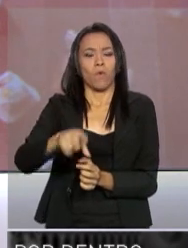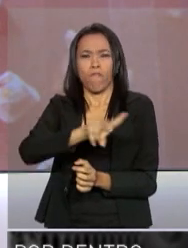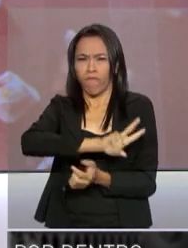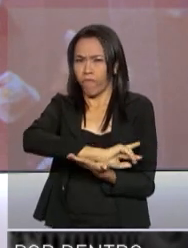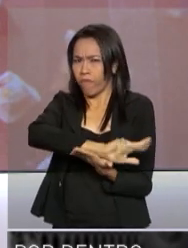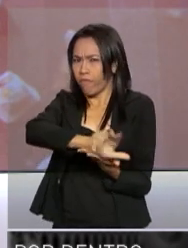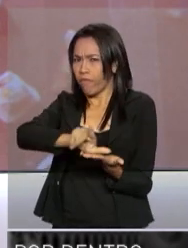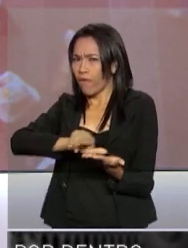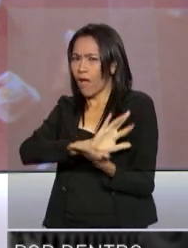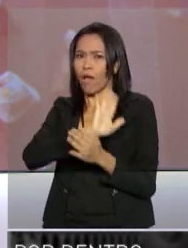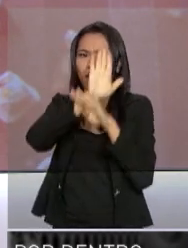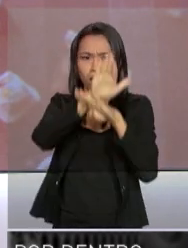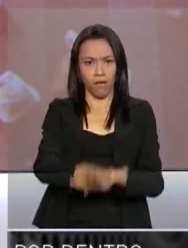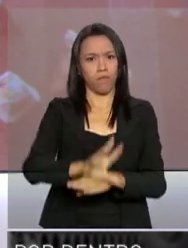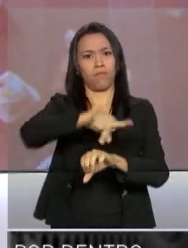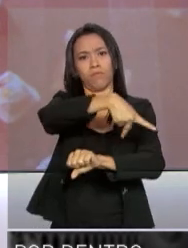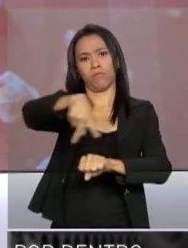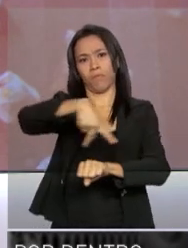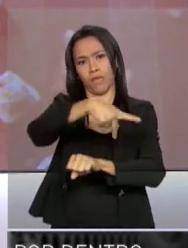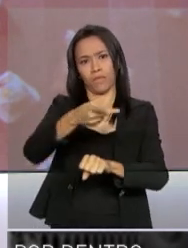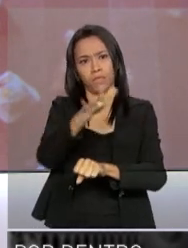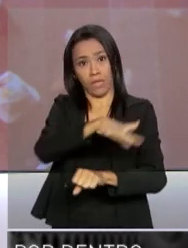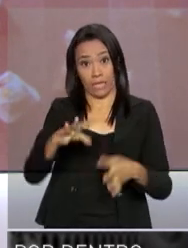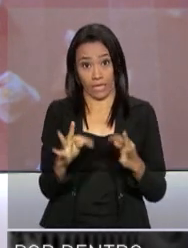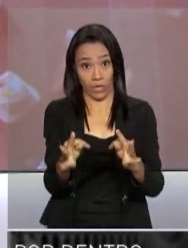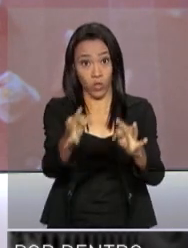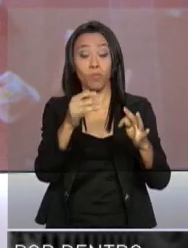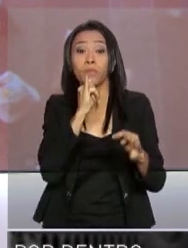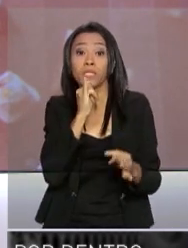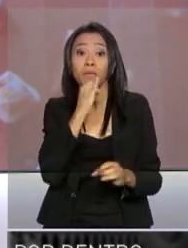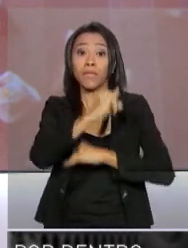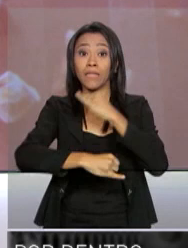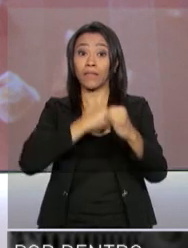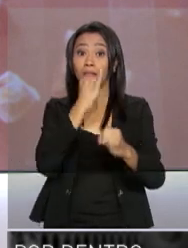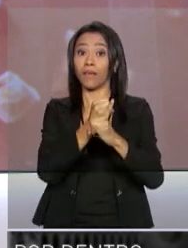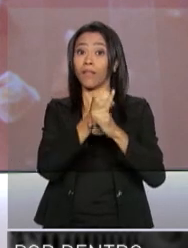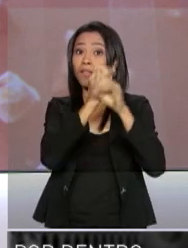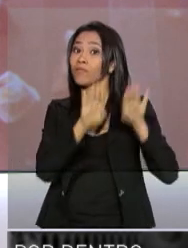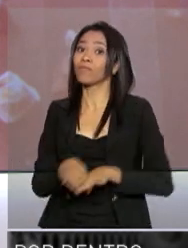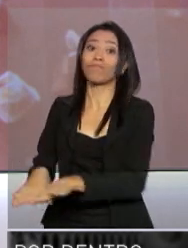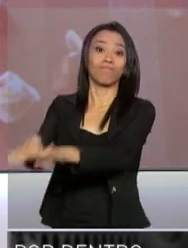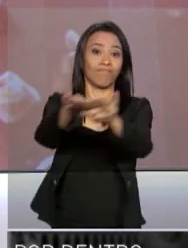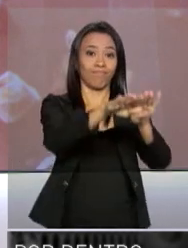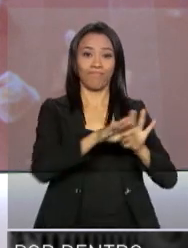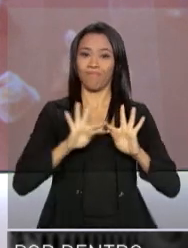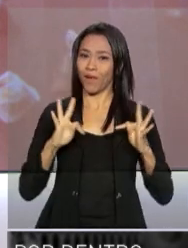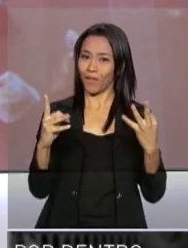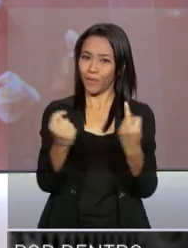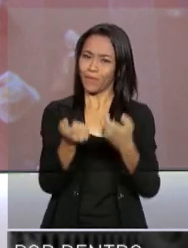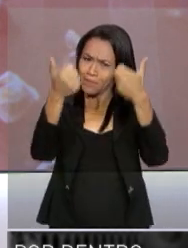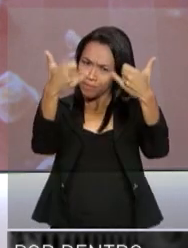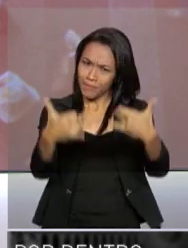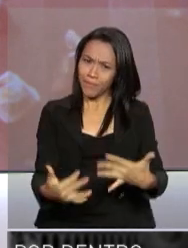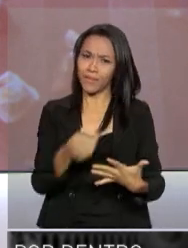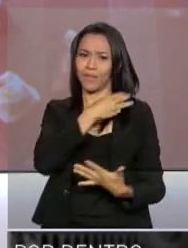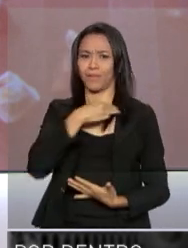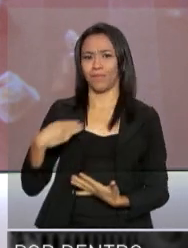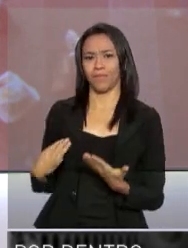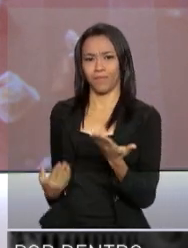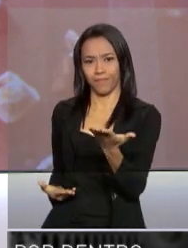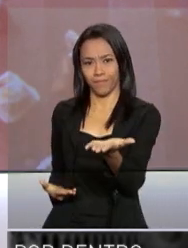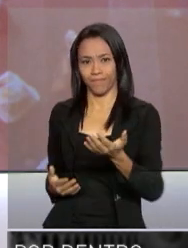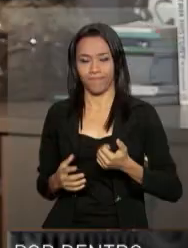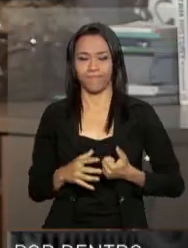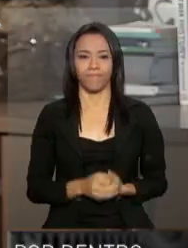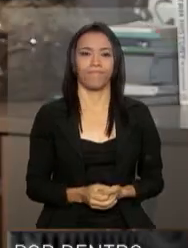vários benefícios para o país, como a universalização da internet. Quem explica para a gente é o ministro Raul Jungmann.